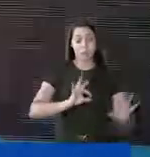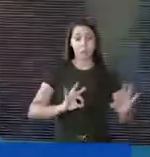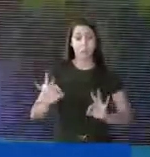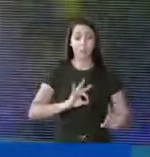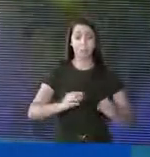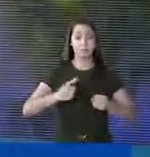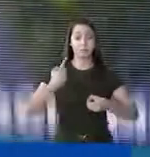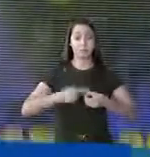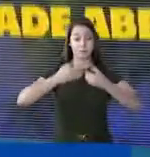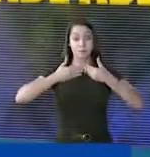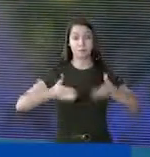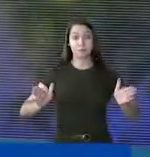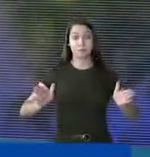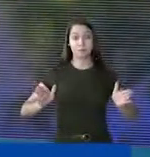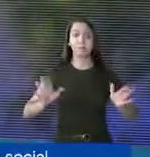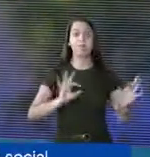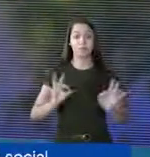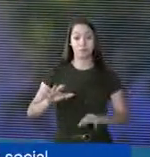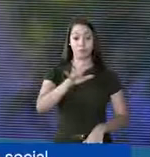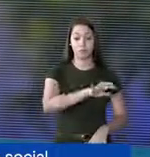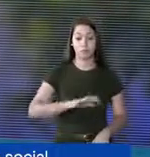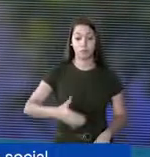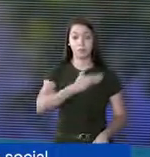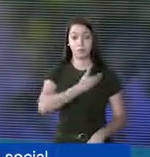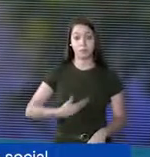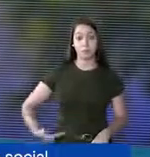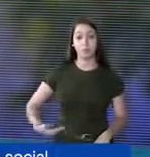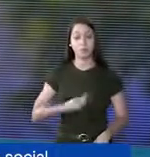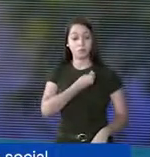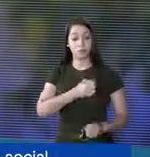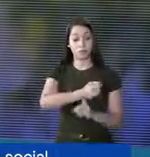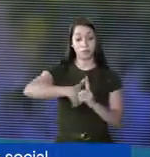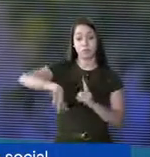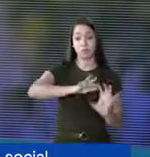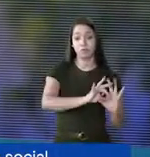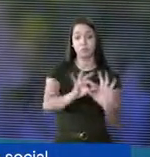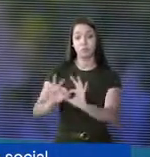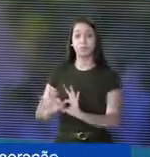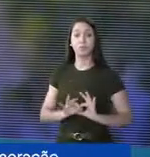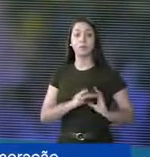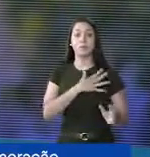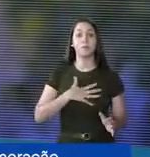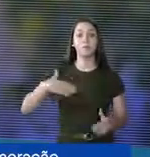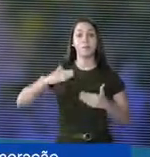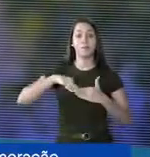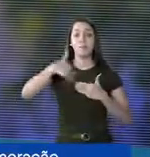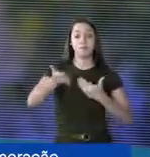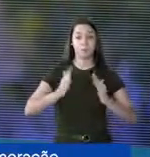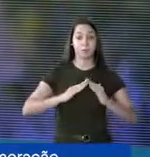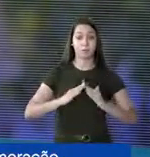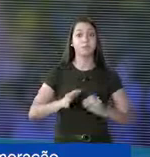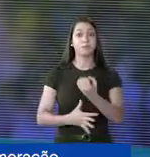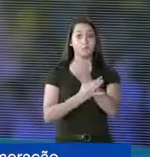Com o programa Cidade Aberta, vamos preparar os espaços públicos para retomar o convívio social e o lazer fora de